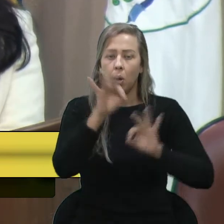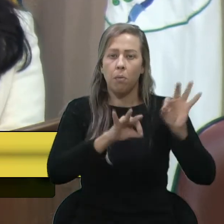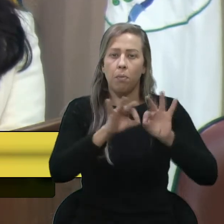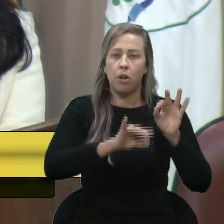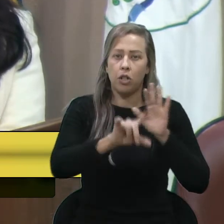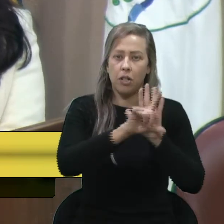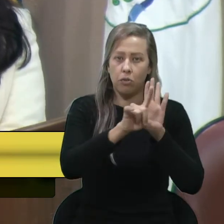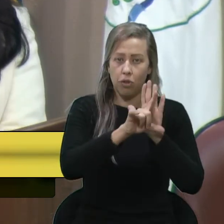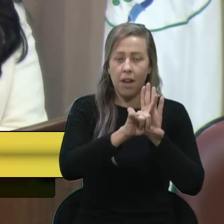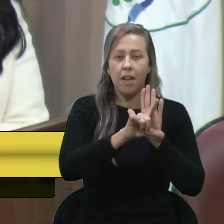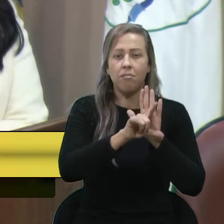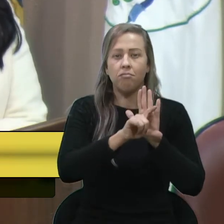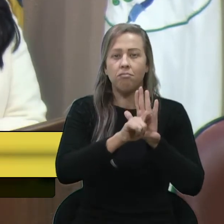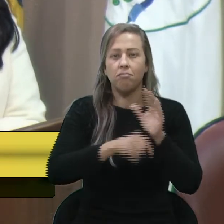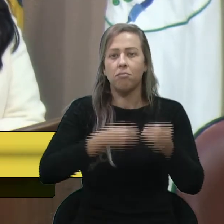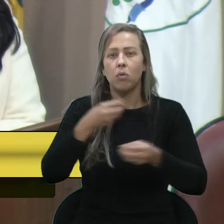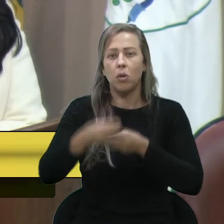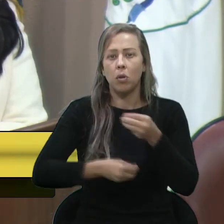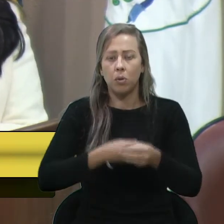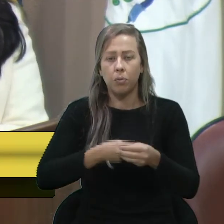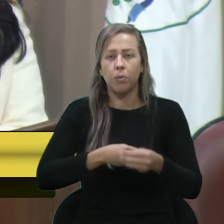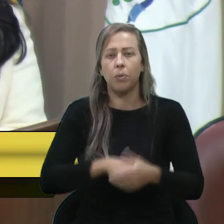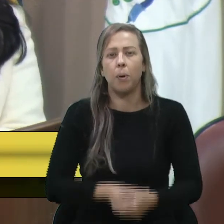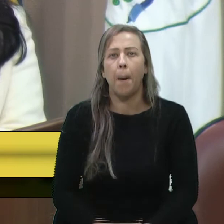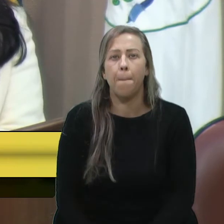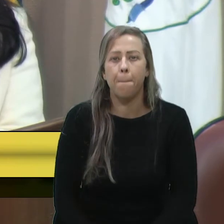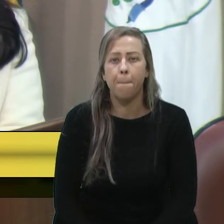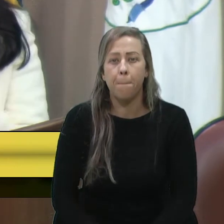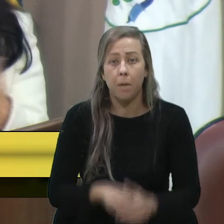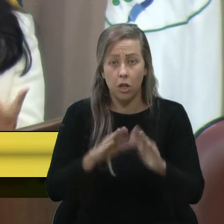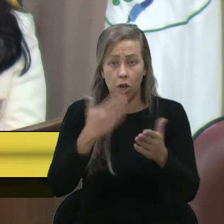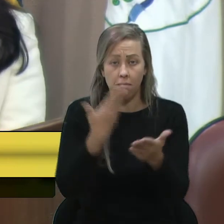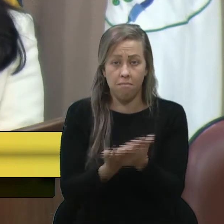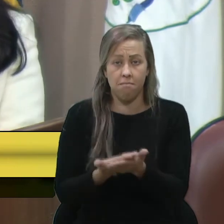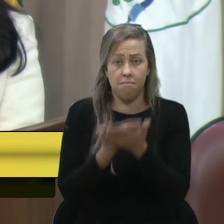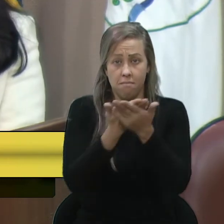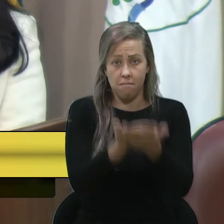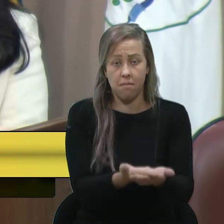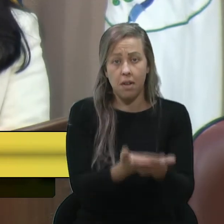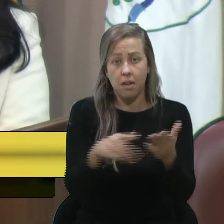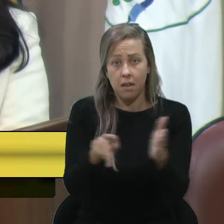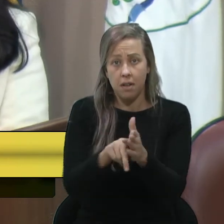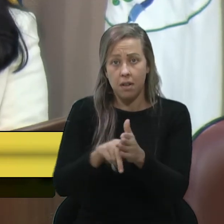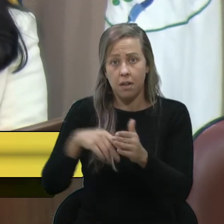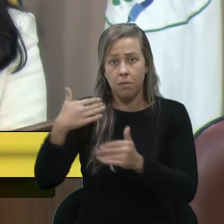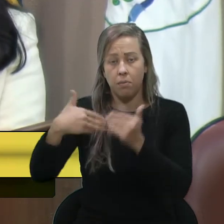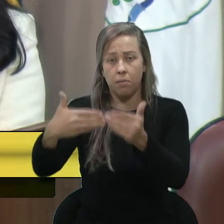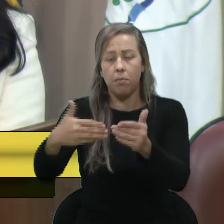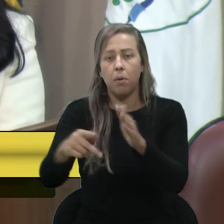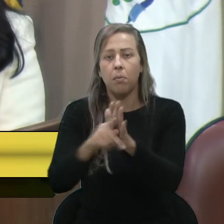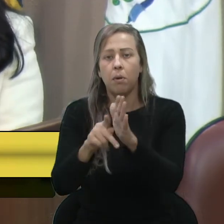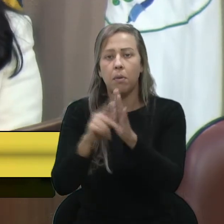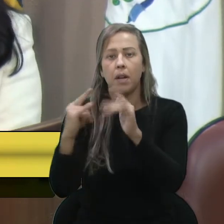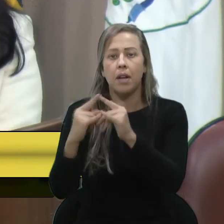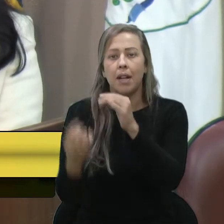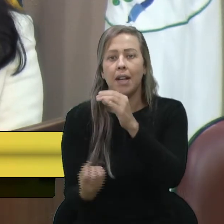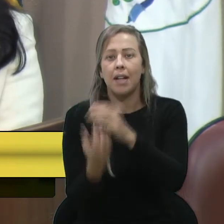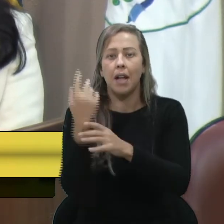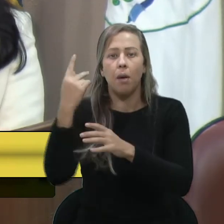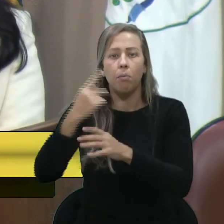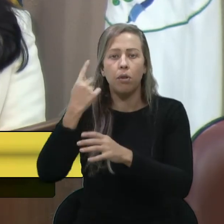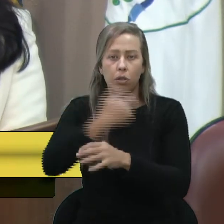já contei aqui para vocês, que nós já protocolamos e tramita na casa para a instituição, para a criação de políticas